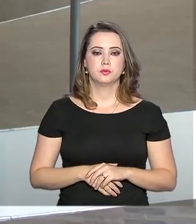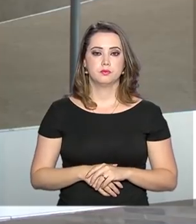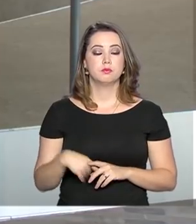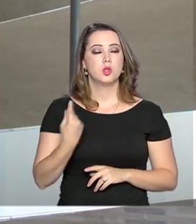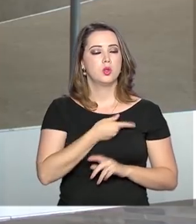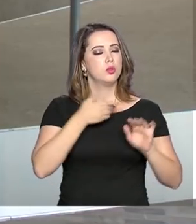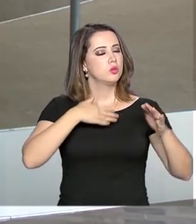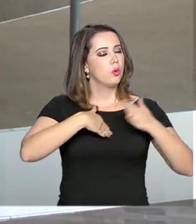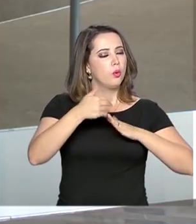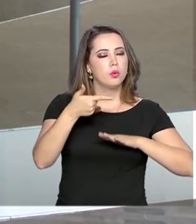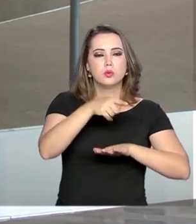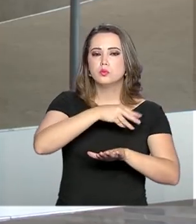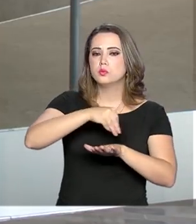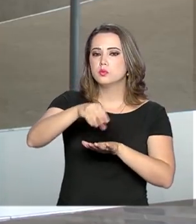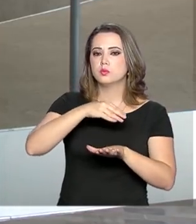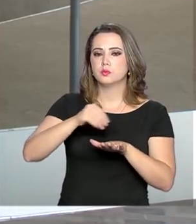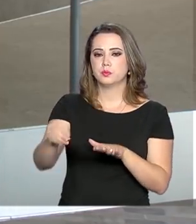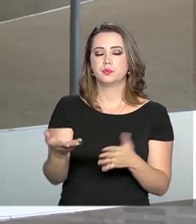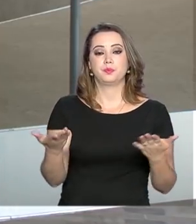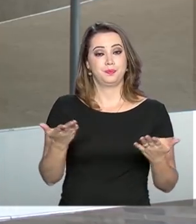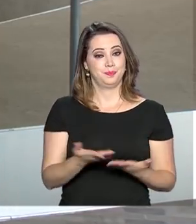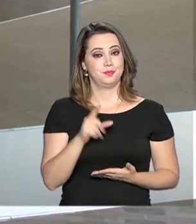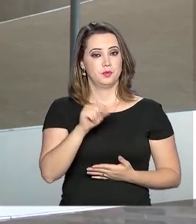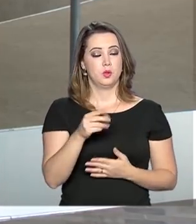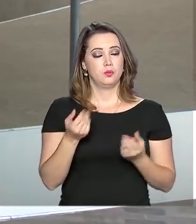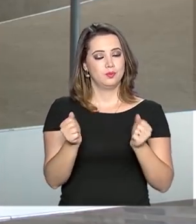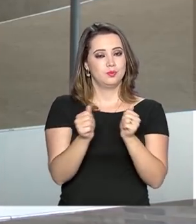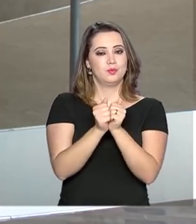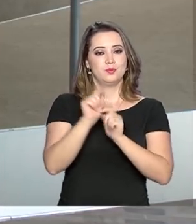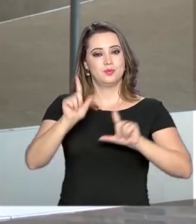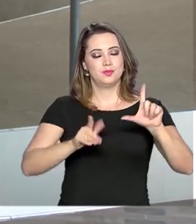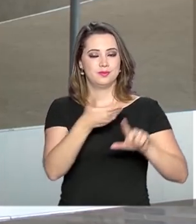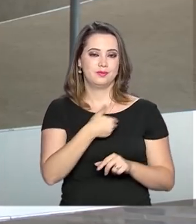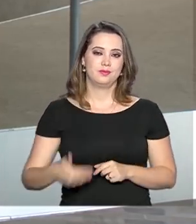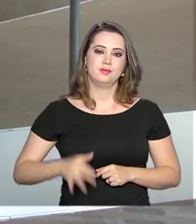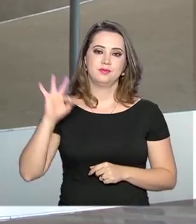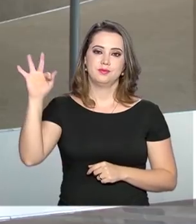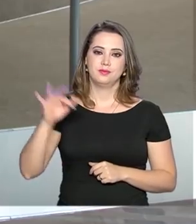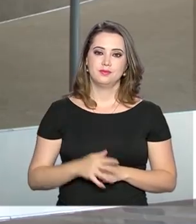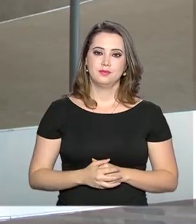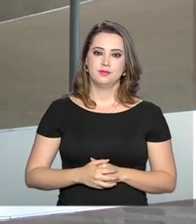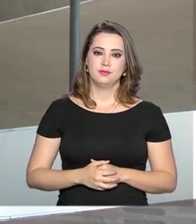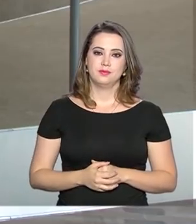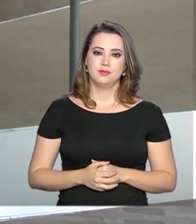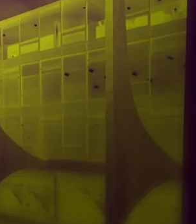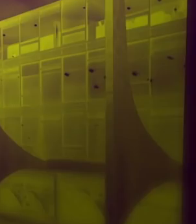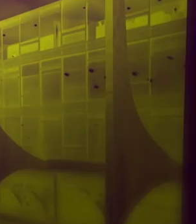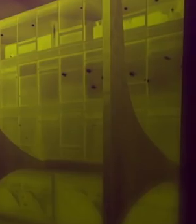Nós podemos voltar a qualquer momento com mais informações. Fique com a gente na NBR, TV do Governo Federal.